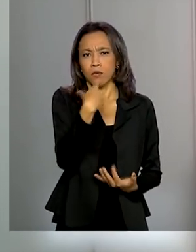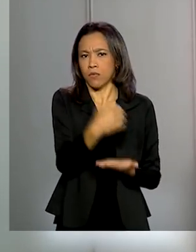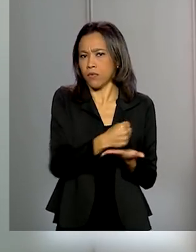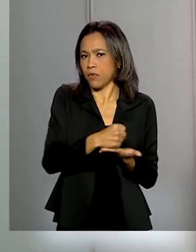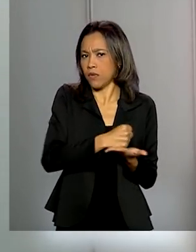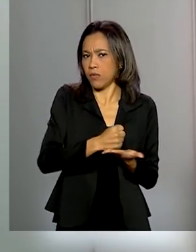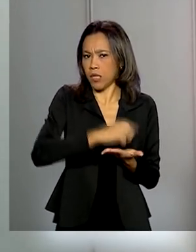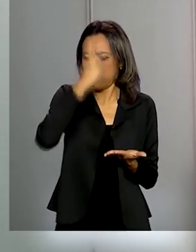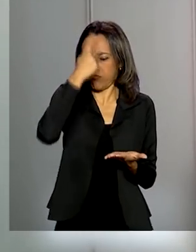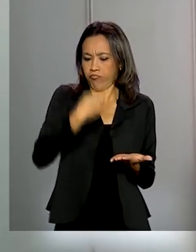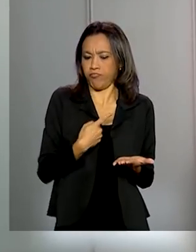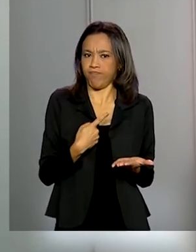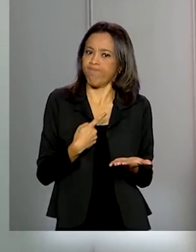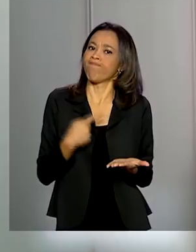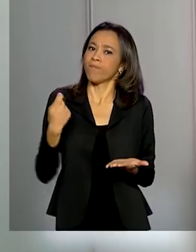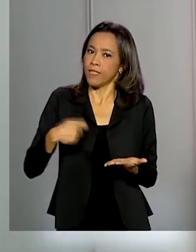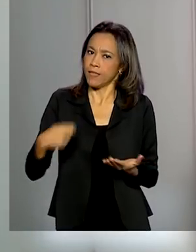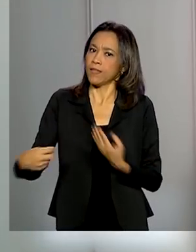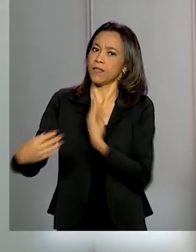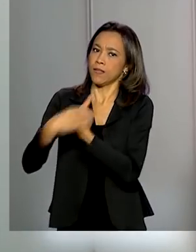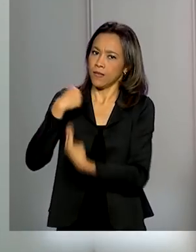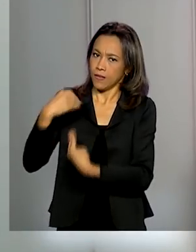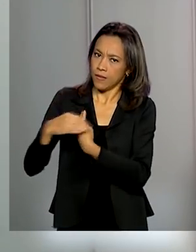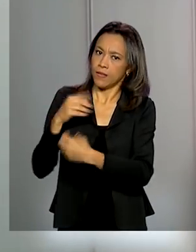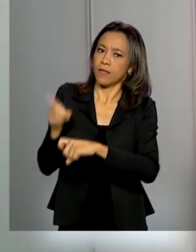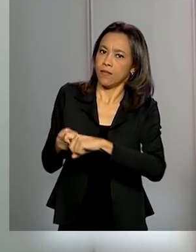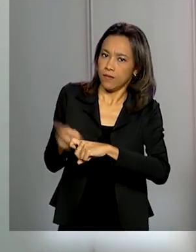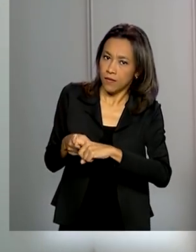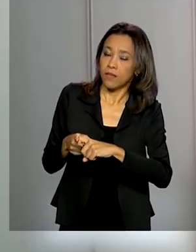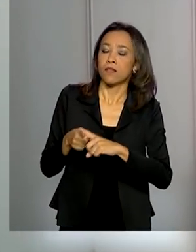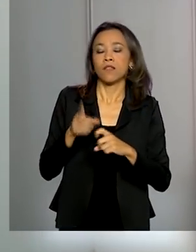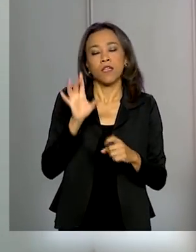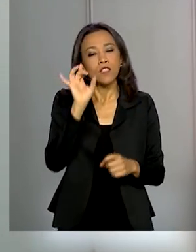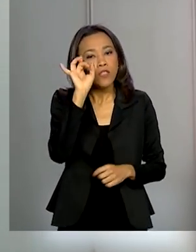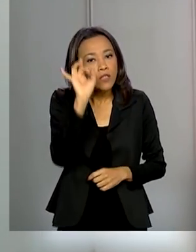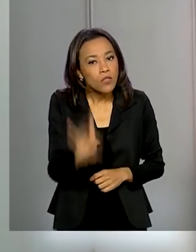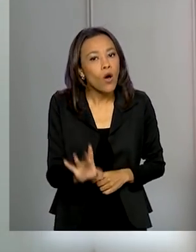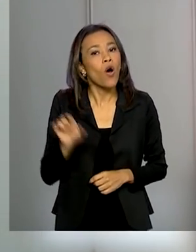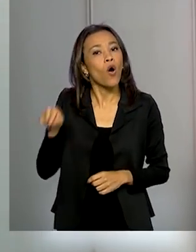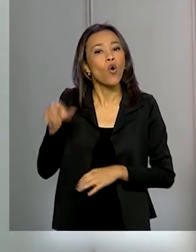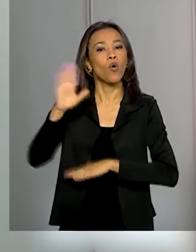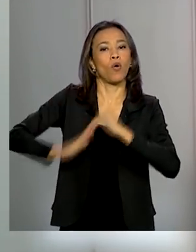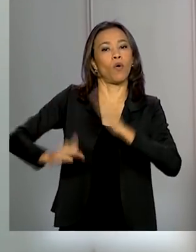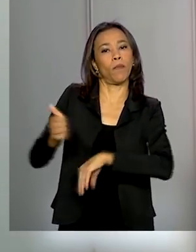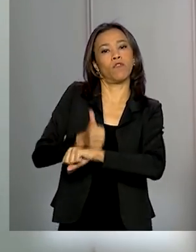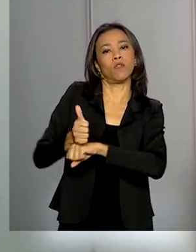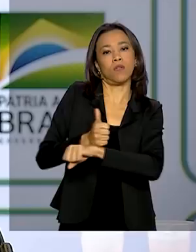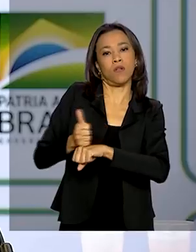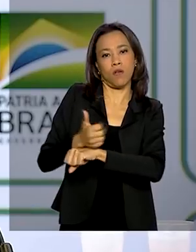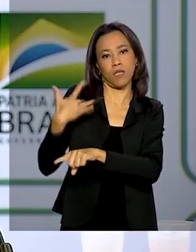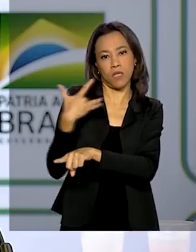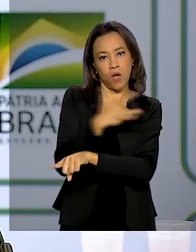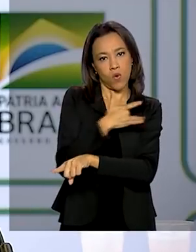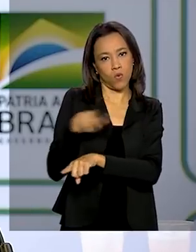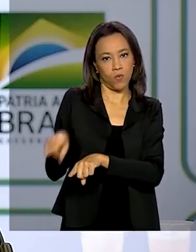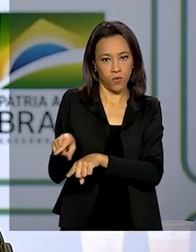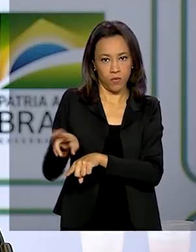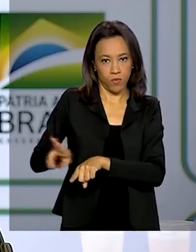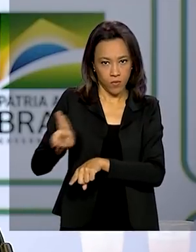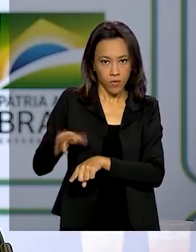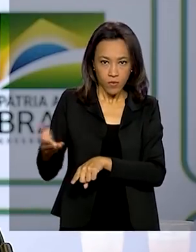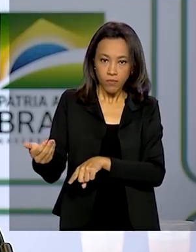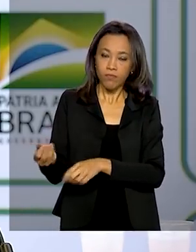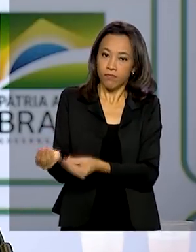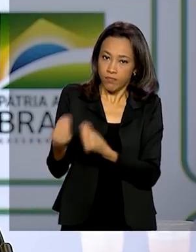medicação sem monitoramento. O uso deverá ficar a cargo do profissional de saúde. O que o Ministério da